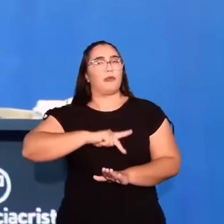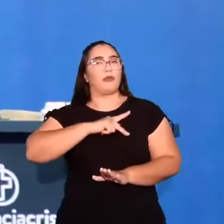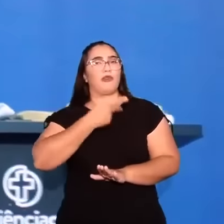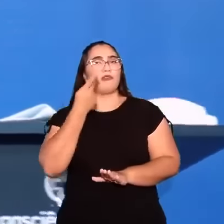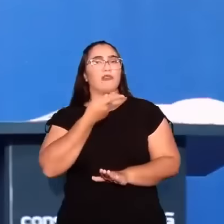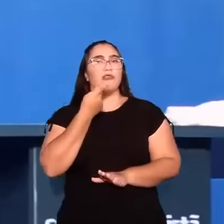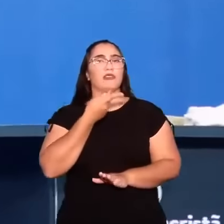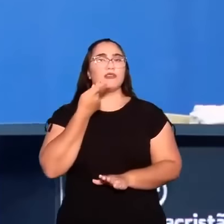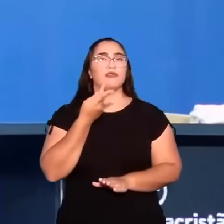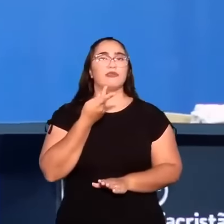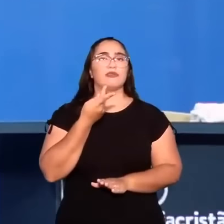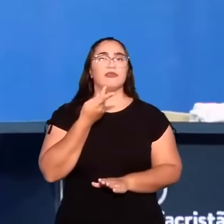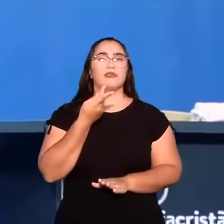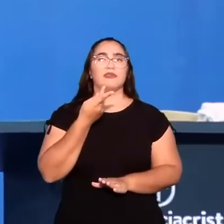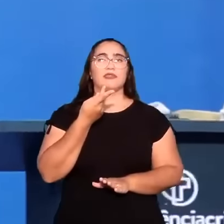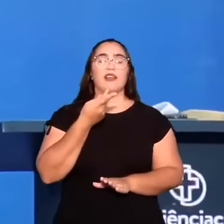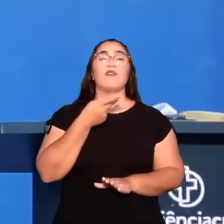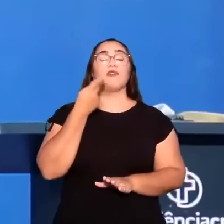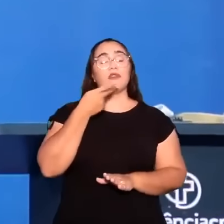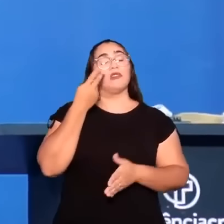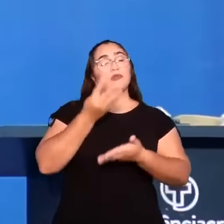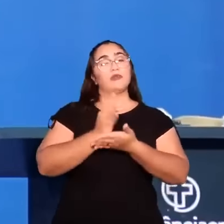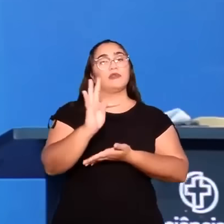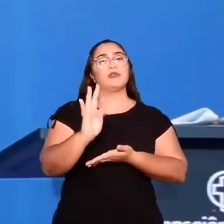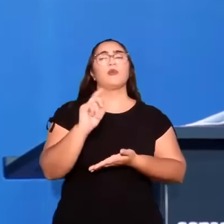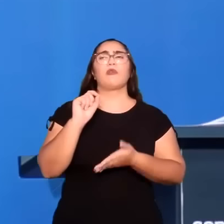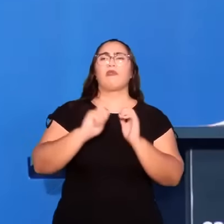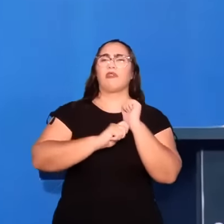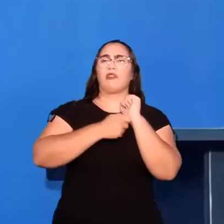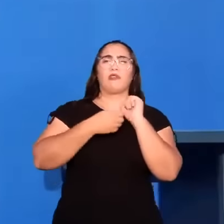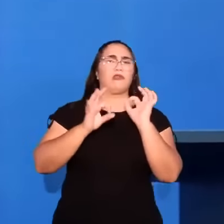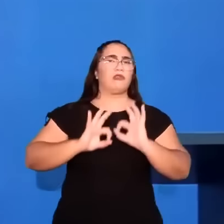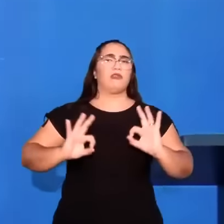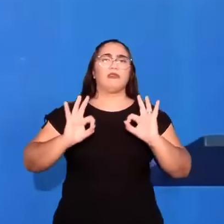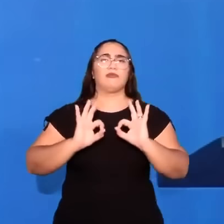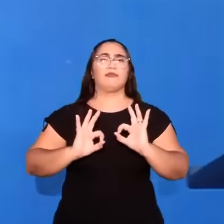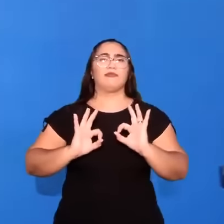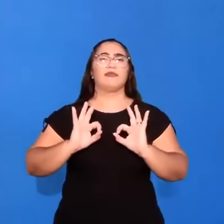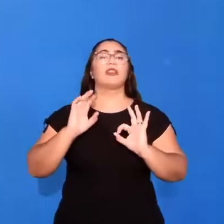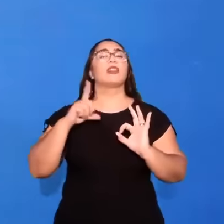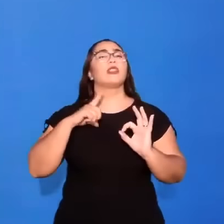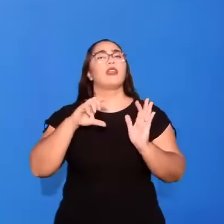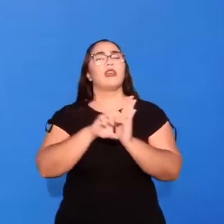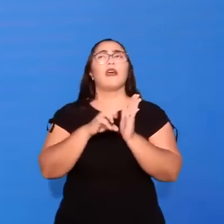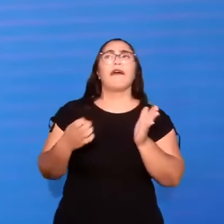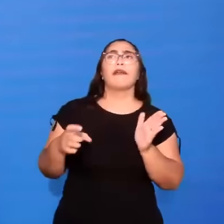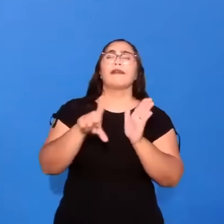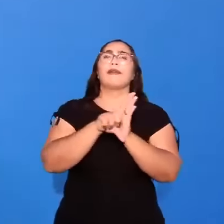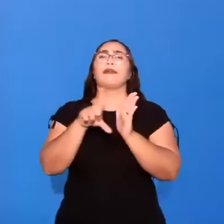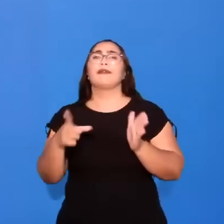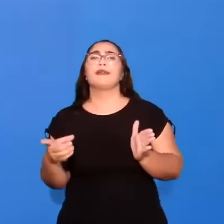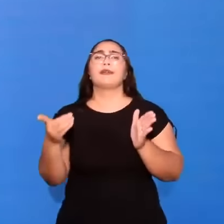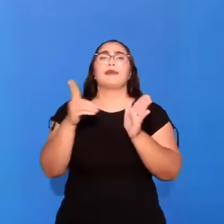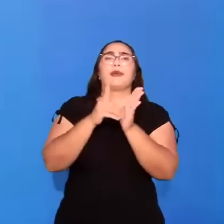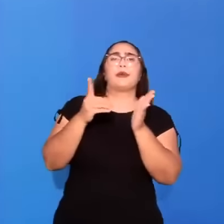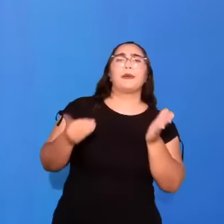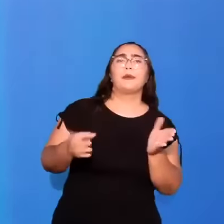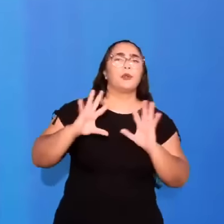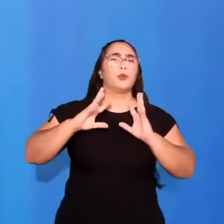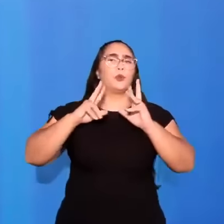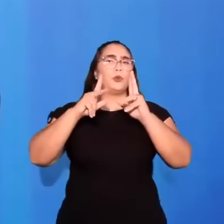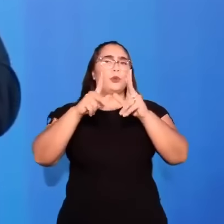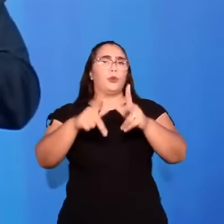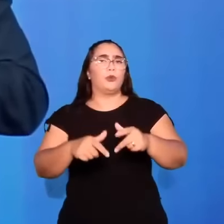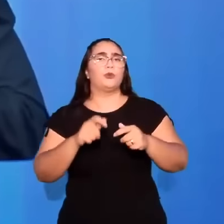Ele está falando dessa alonicenses. Isso não é segredo. Isso está em êxodo. Levítico. Deuteronômio. Para se